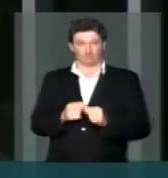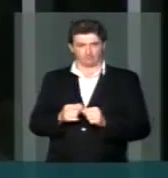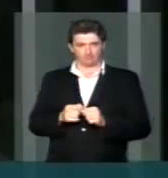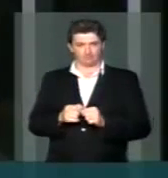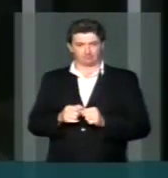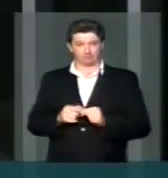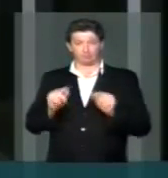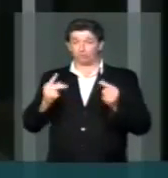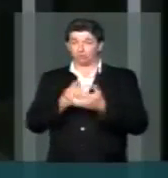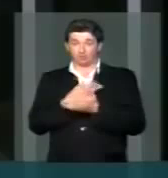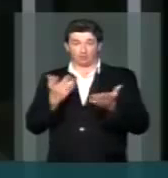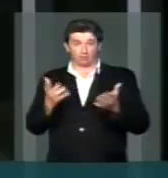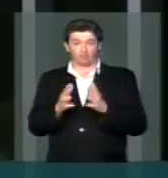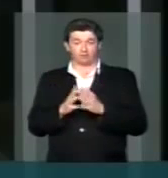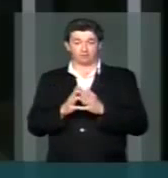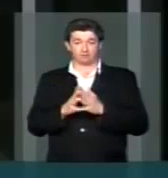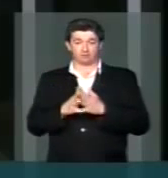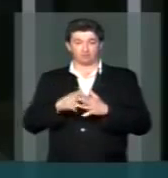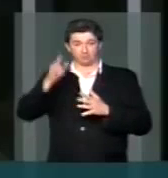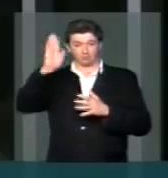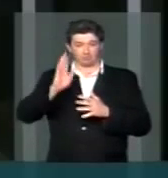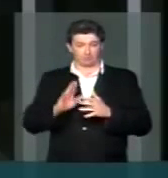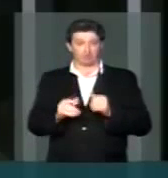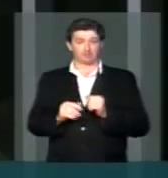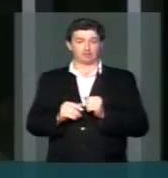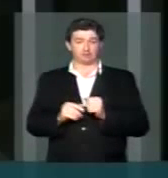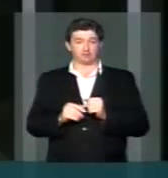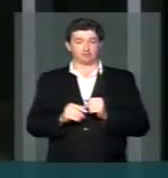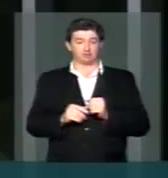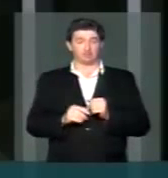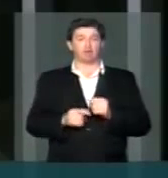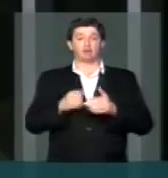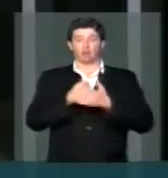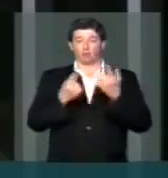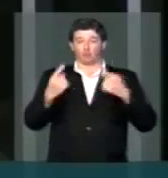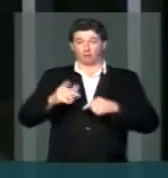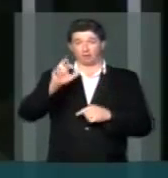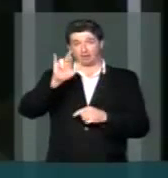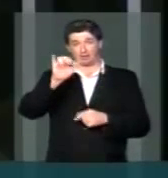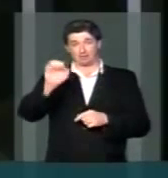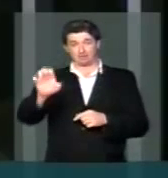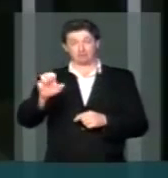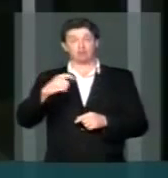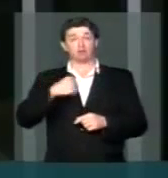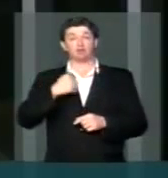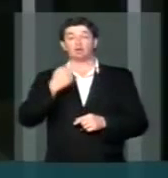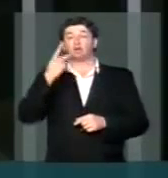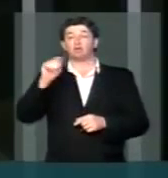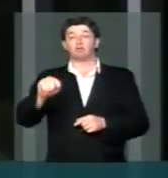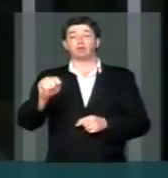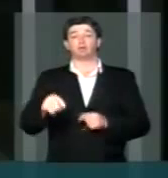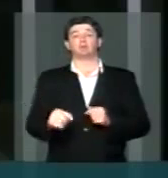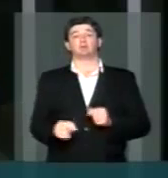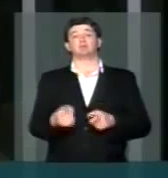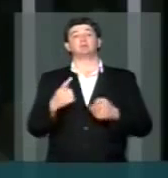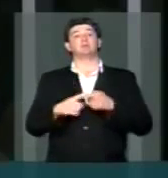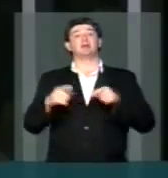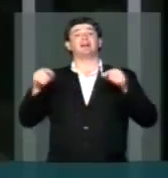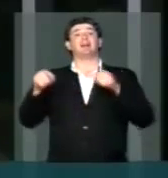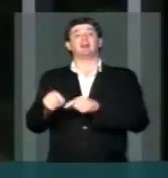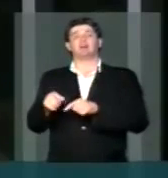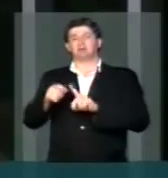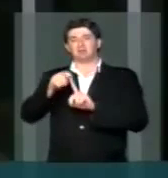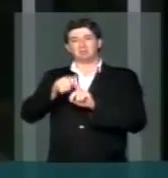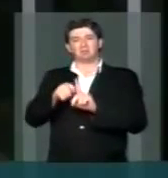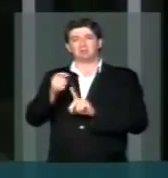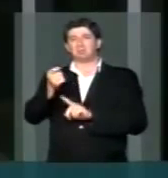está acontecendo em nosso país, o que está acontecendo no combate à crise. E digo isso, senhor presidente, porque lá em poucos